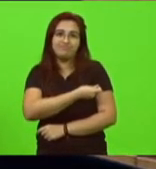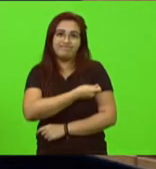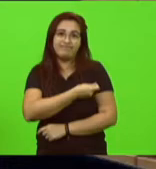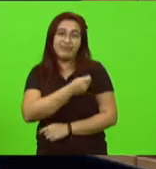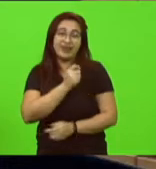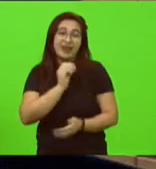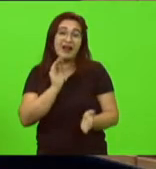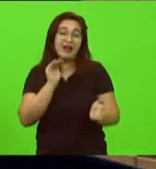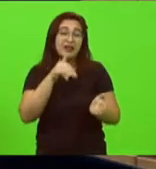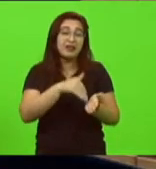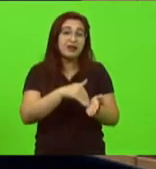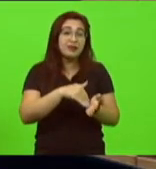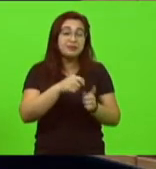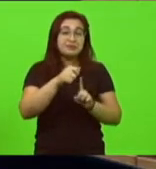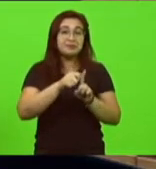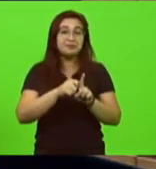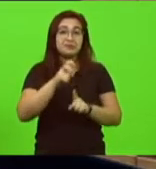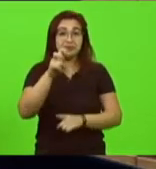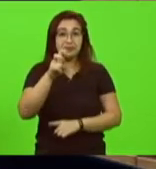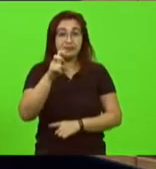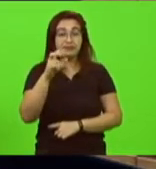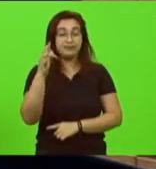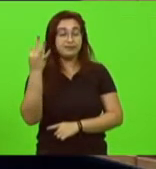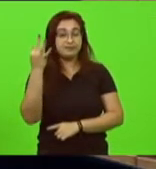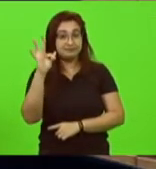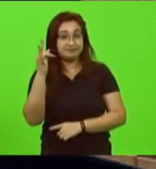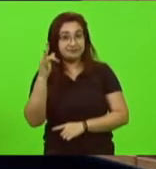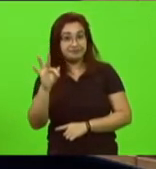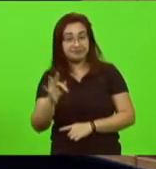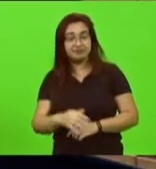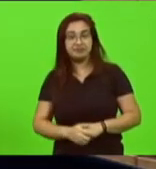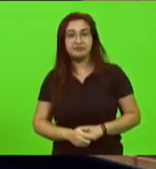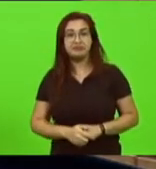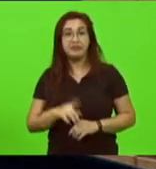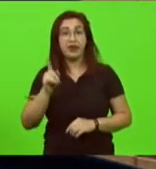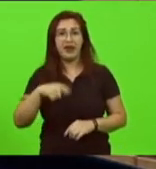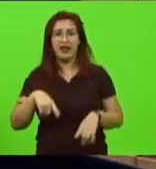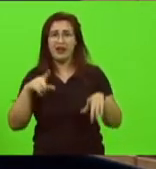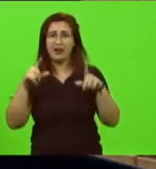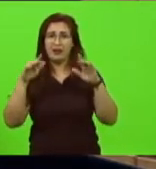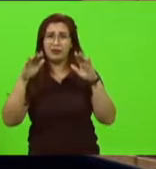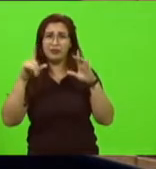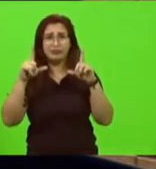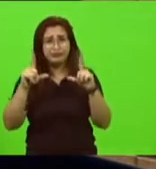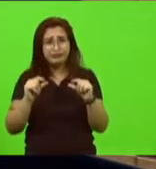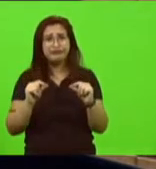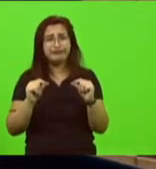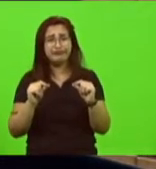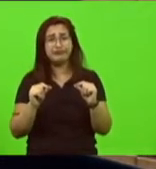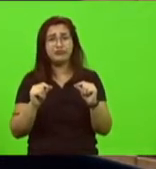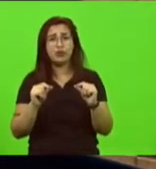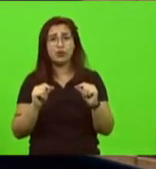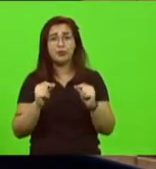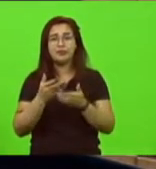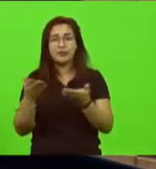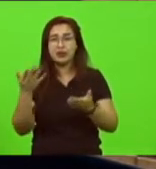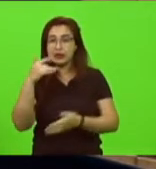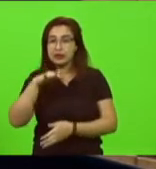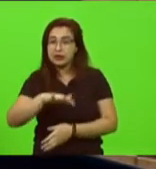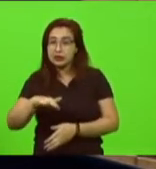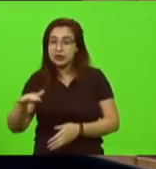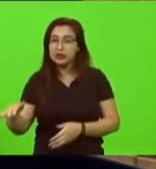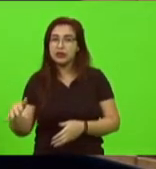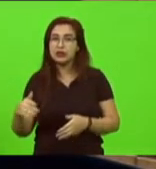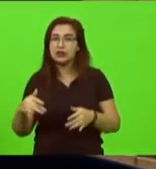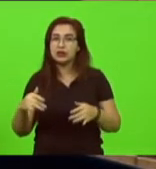5 de fevereiro é muito abaixo da meta na questão das crianças ainda hoje se divulgava um dado em